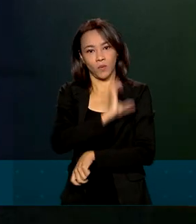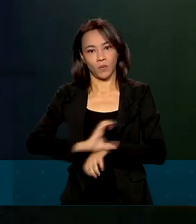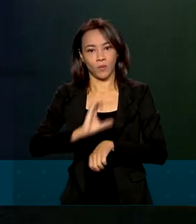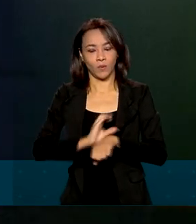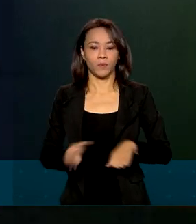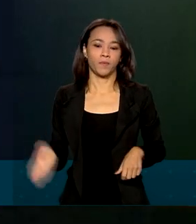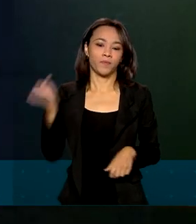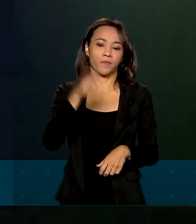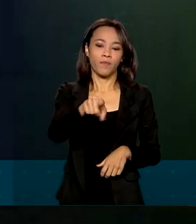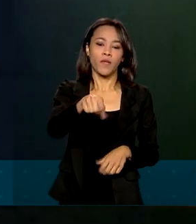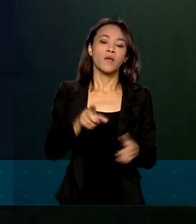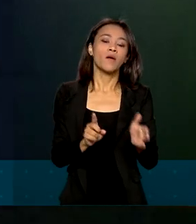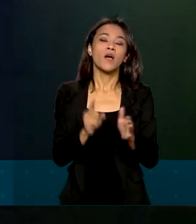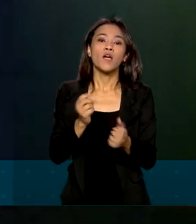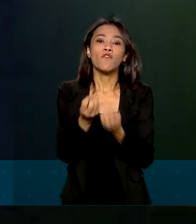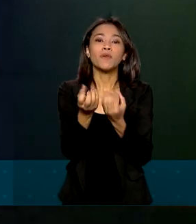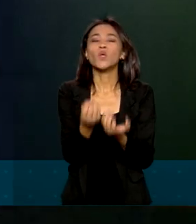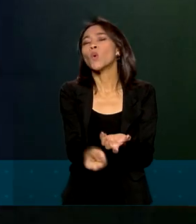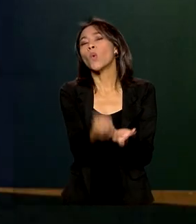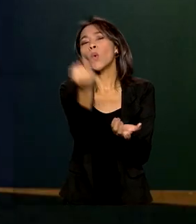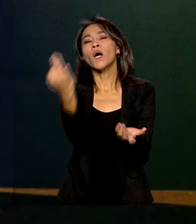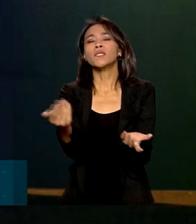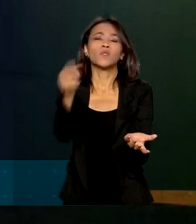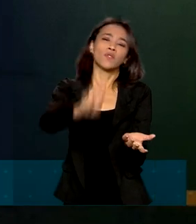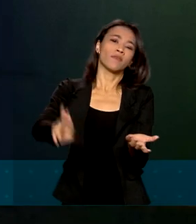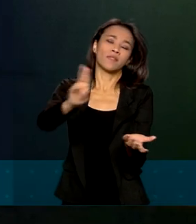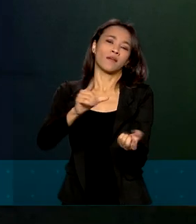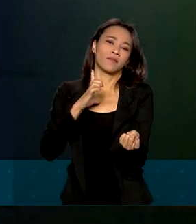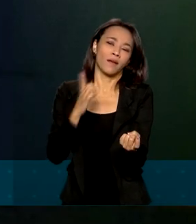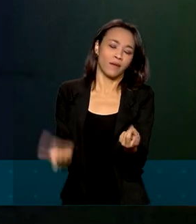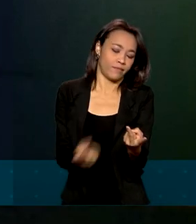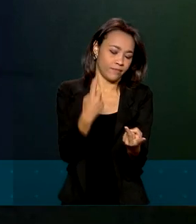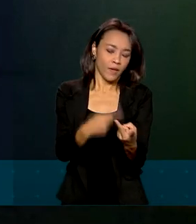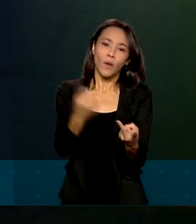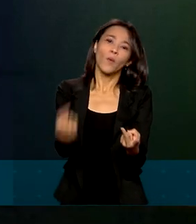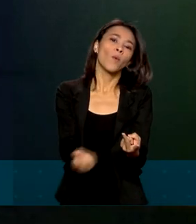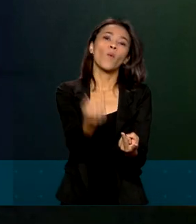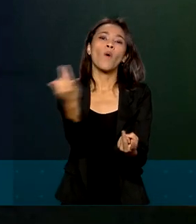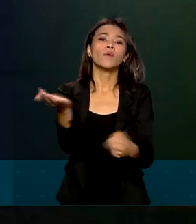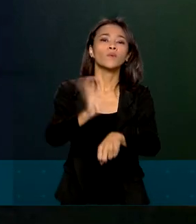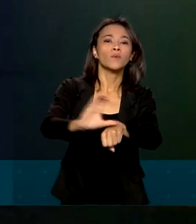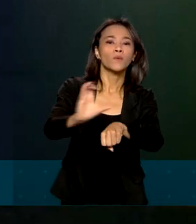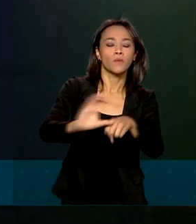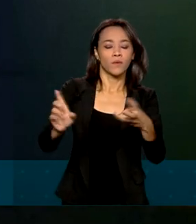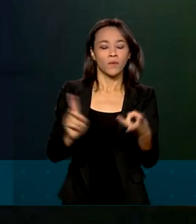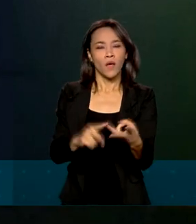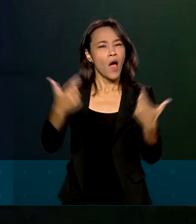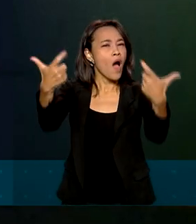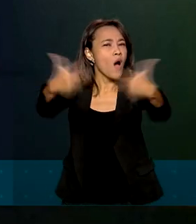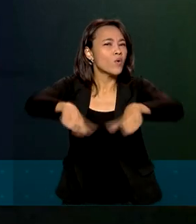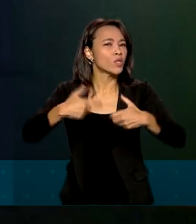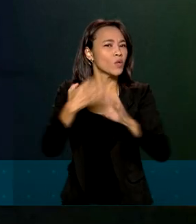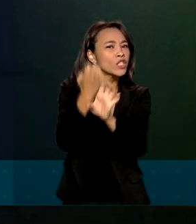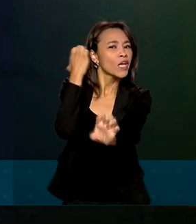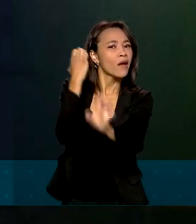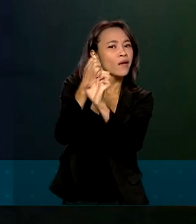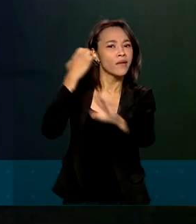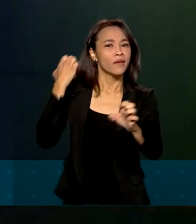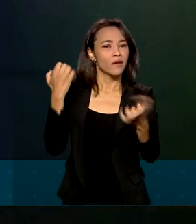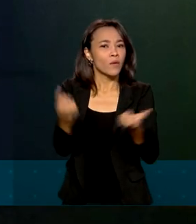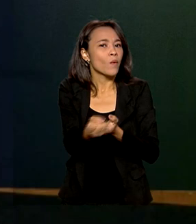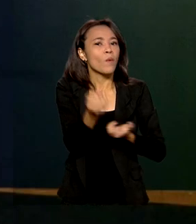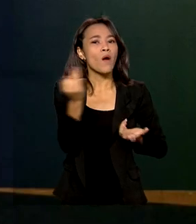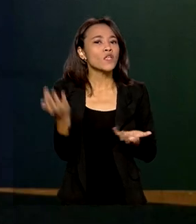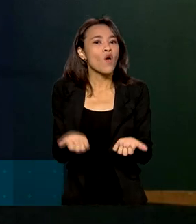Informações, quantas universidades tem, quais são os cursos, onde eu posso encontrar cursos de engenharia nas universidades,